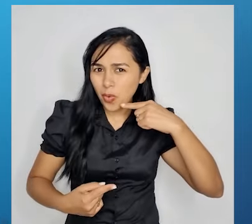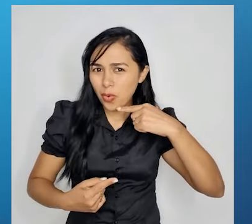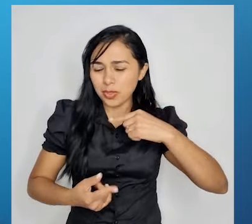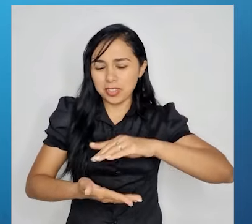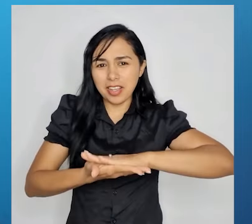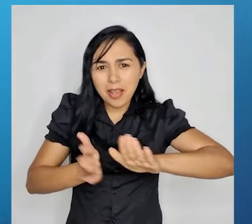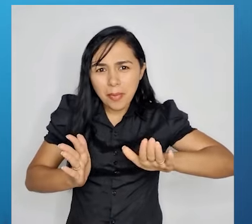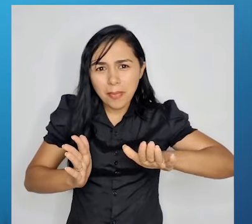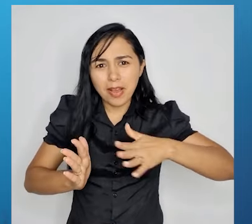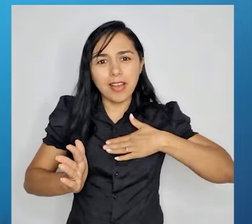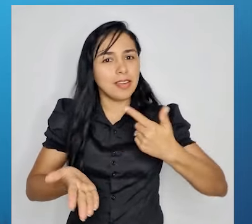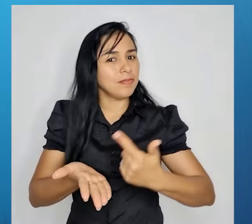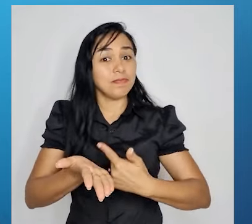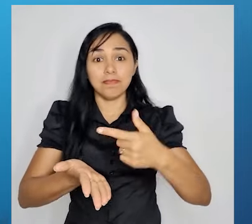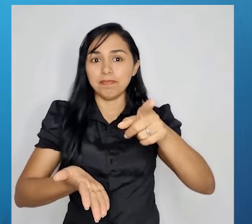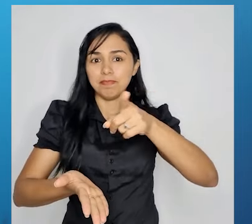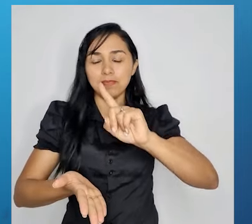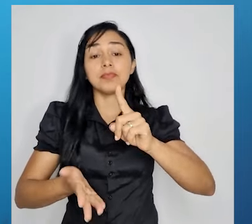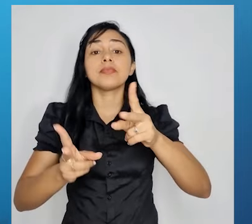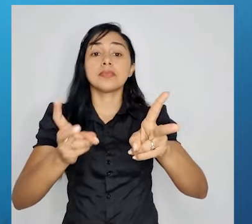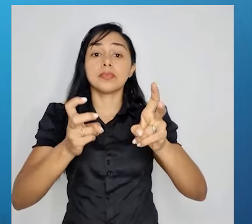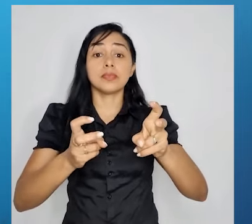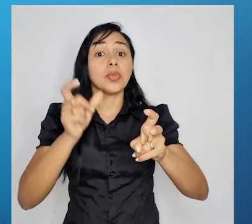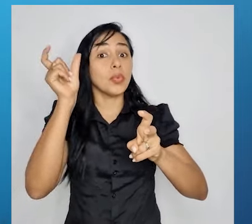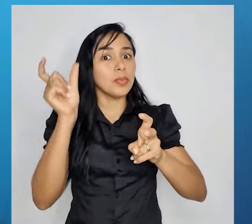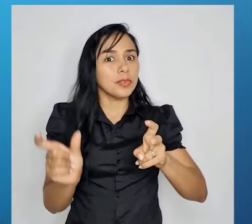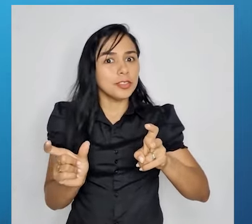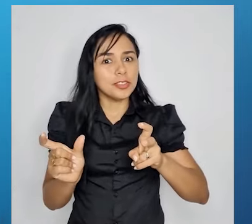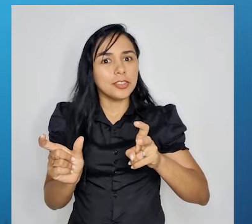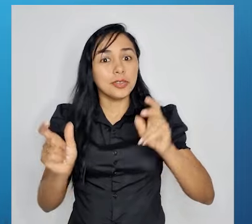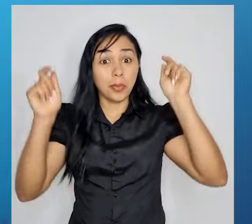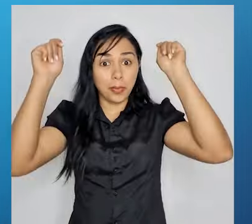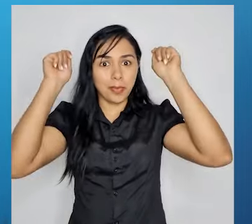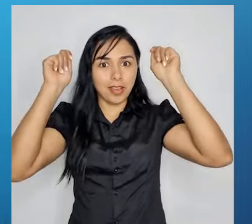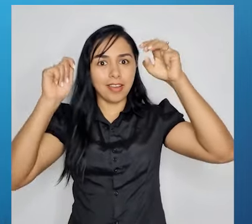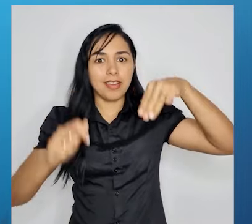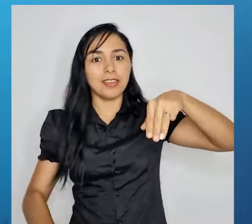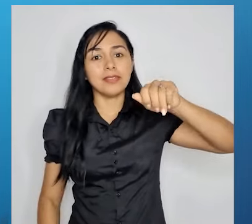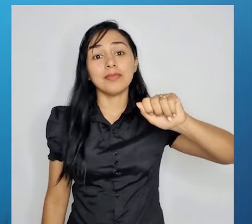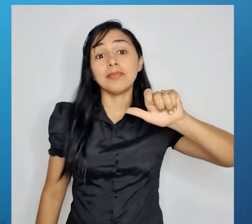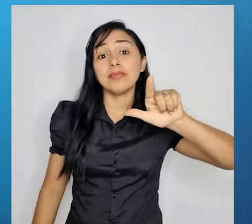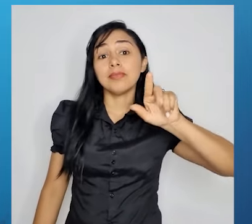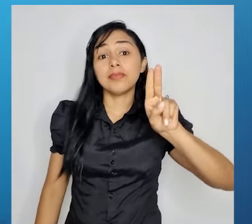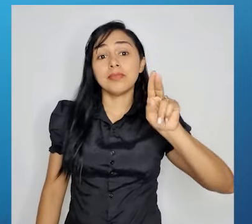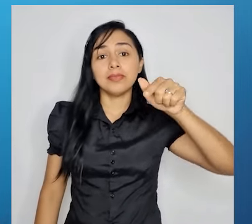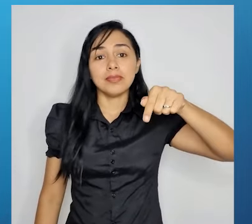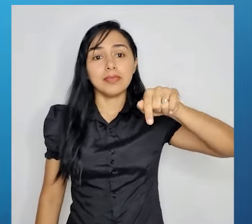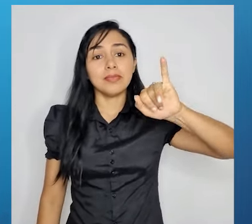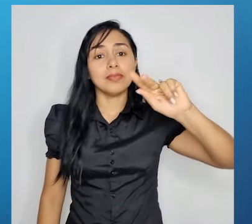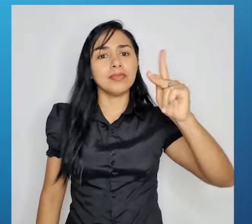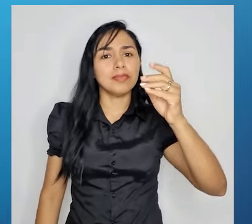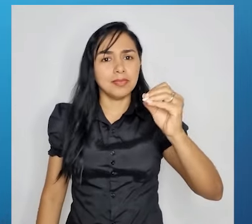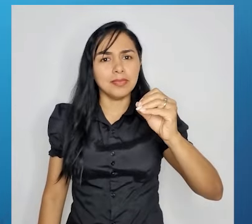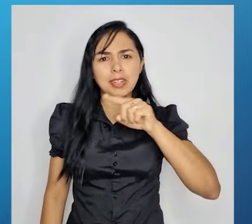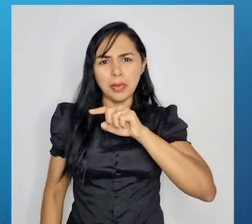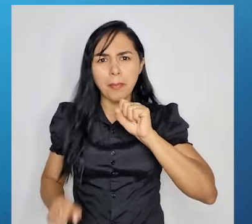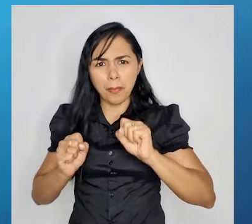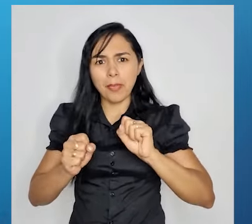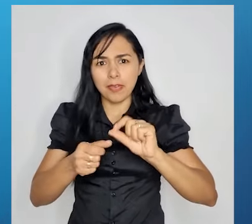meus livros. Você sabe que ele é maluquinho. Então, se ele é maluquinho, ele pode fazer qualquer coisa?